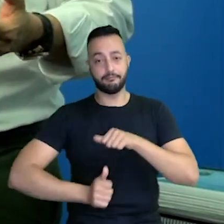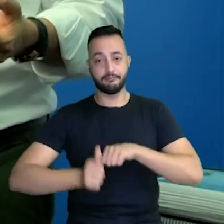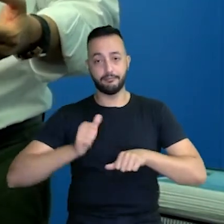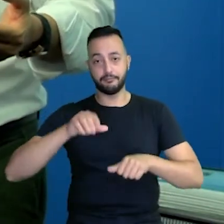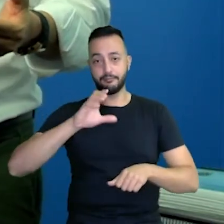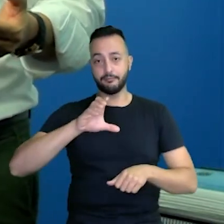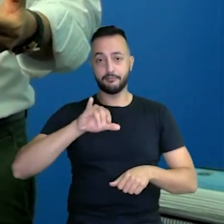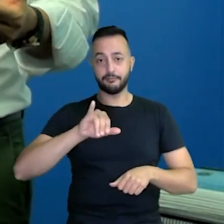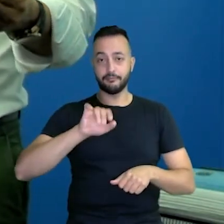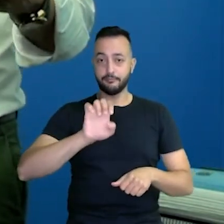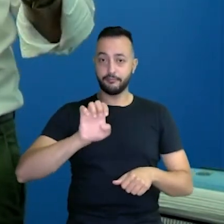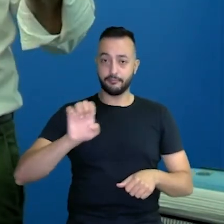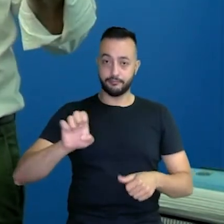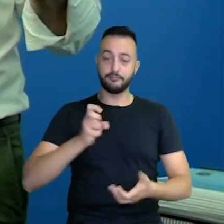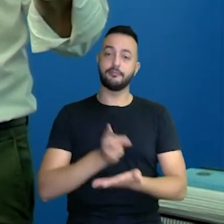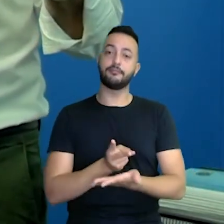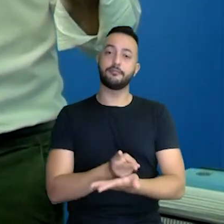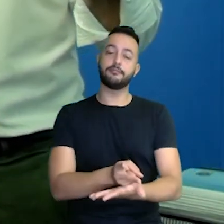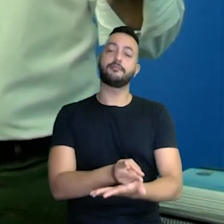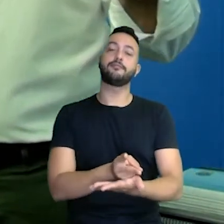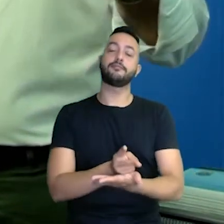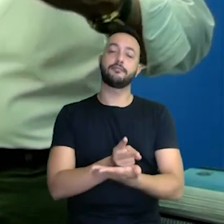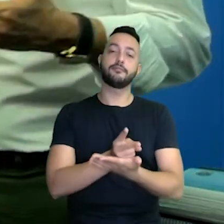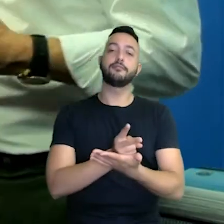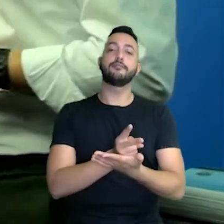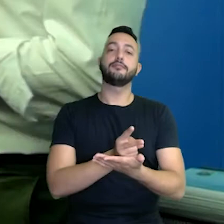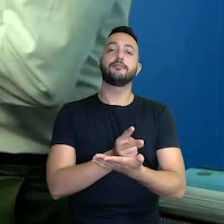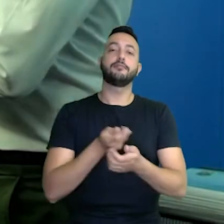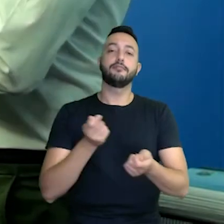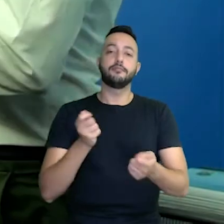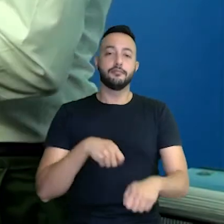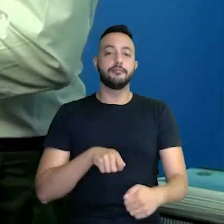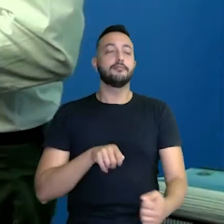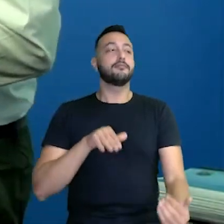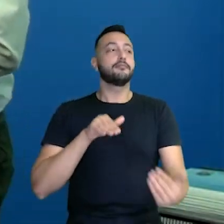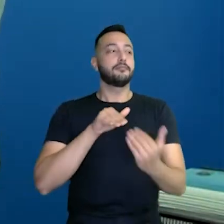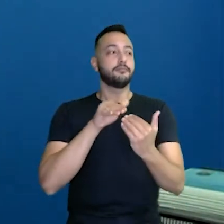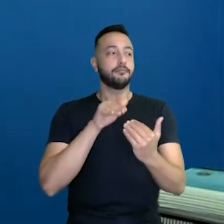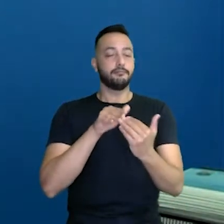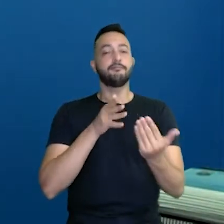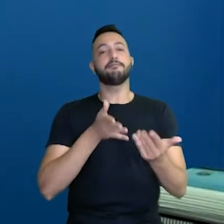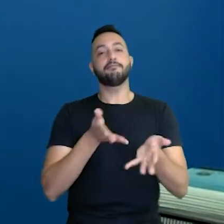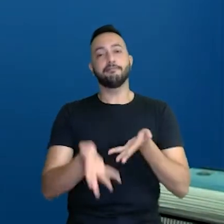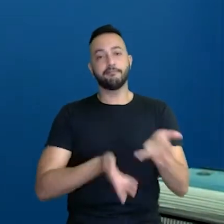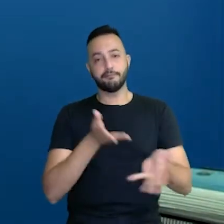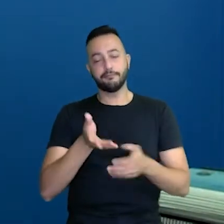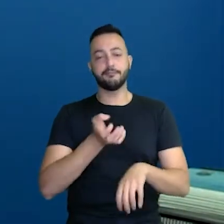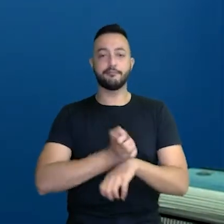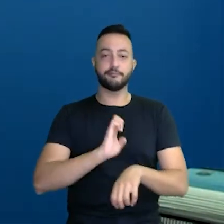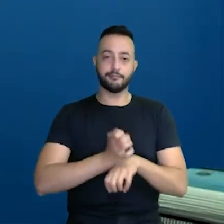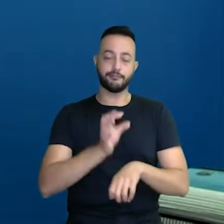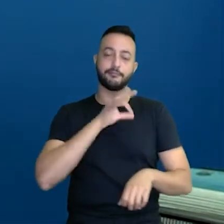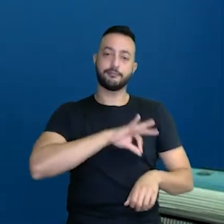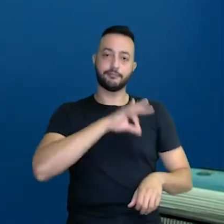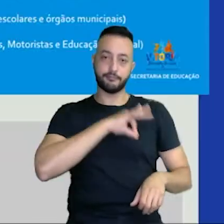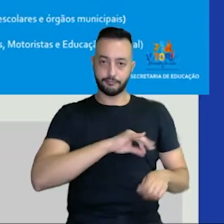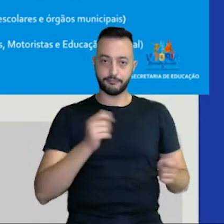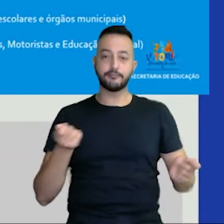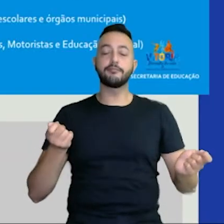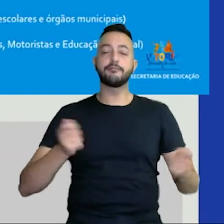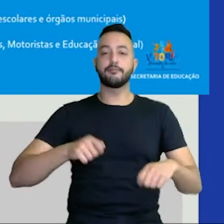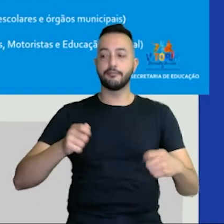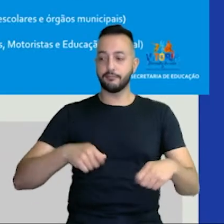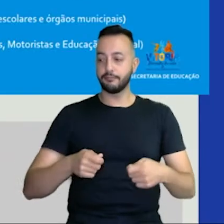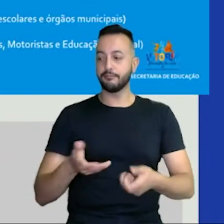com o CEE para esse atendimento aos estudantes, estágio remunerado, atendendo